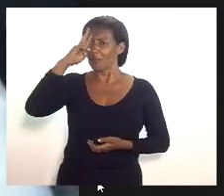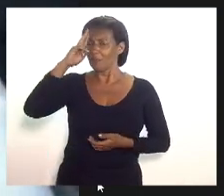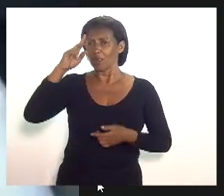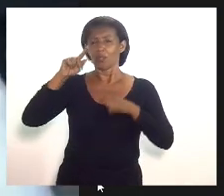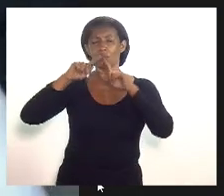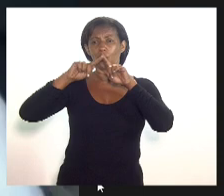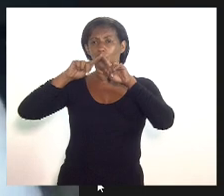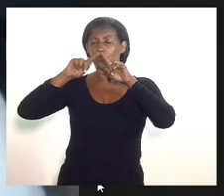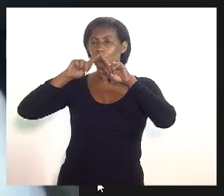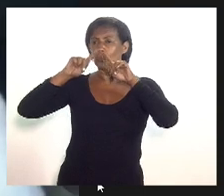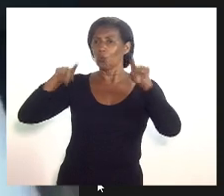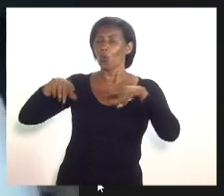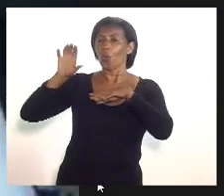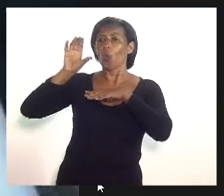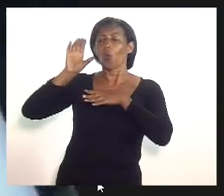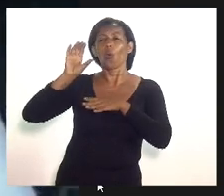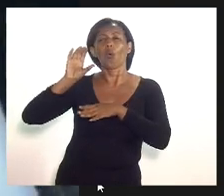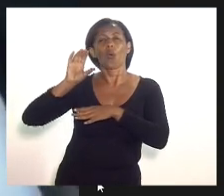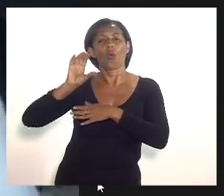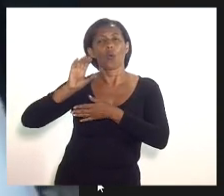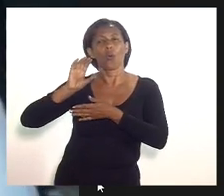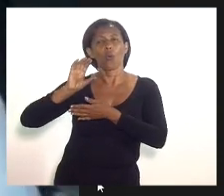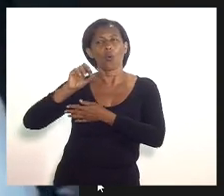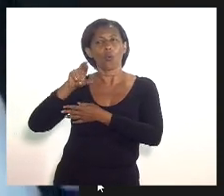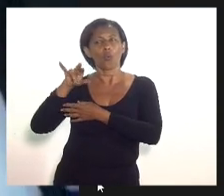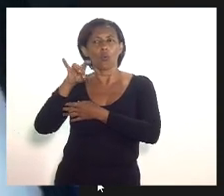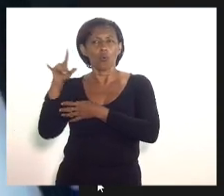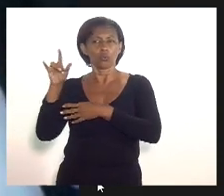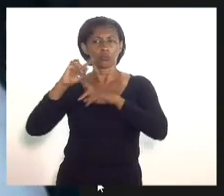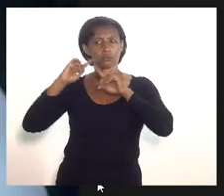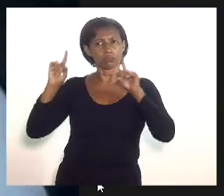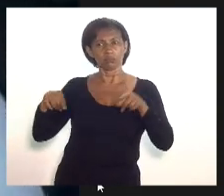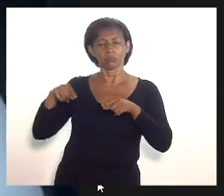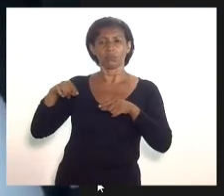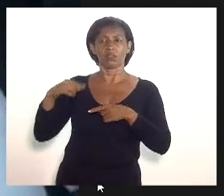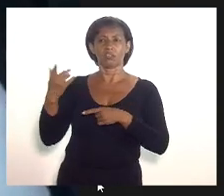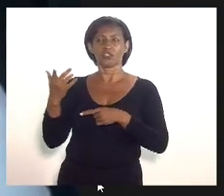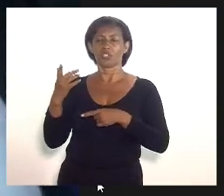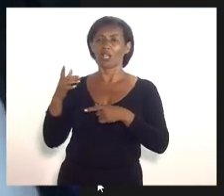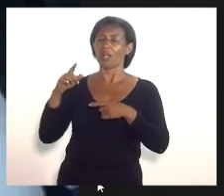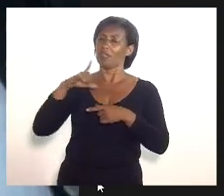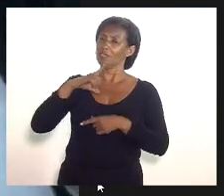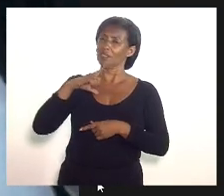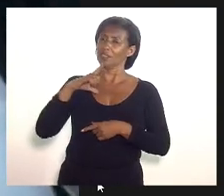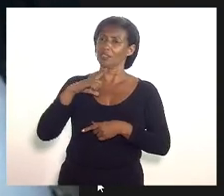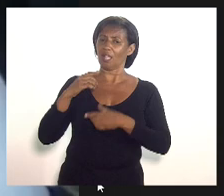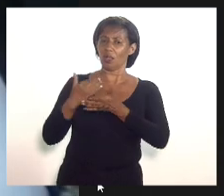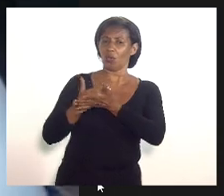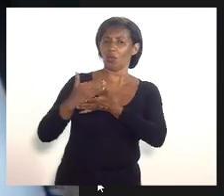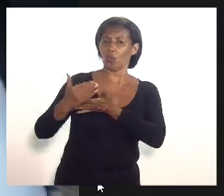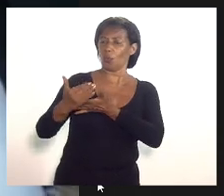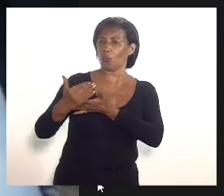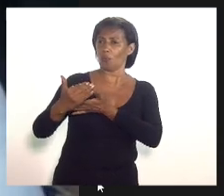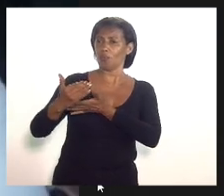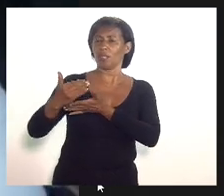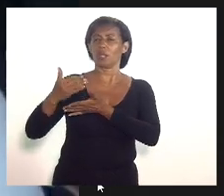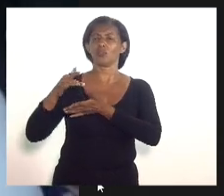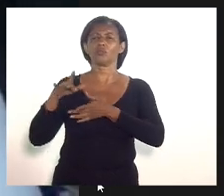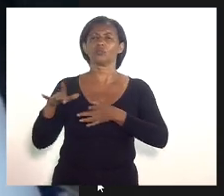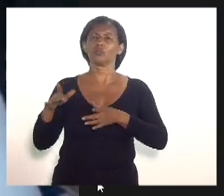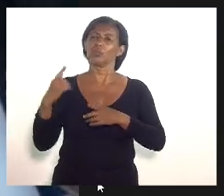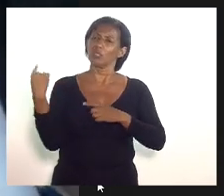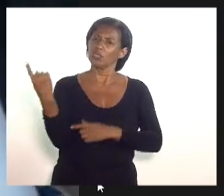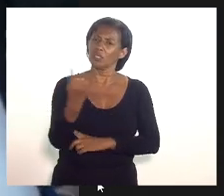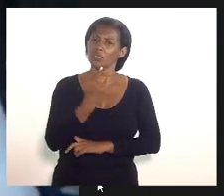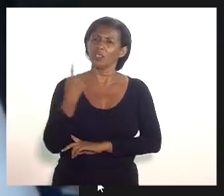maneira de nós atendermos o que está disposto no artigo 37 da constituição ao princípio da especialidade e